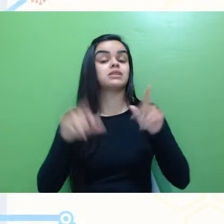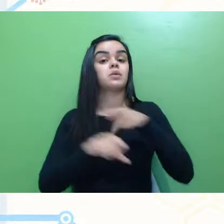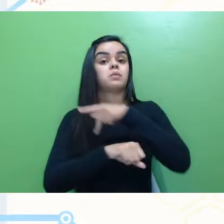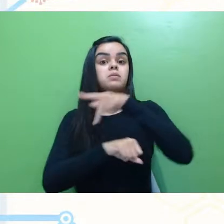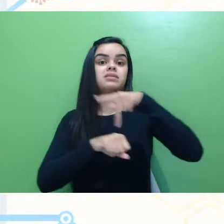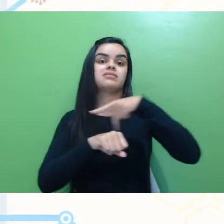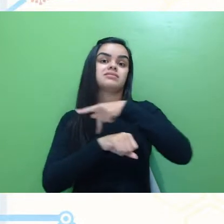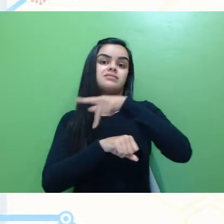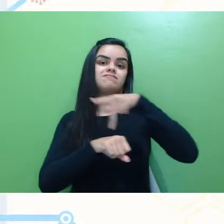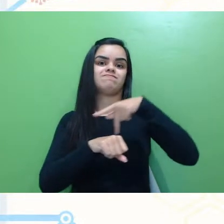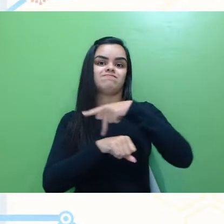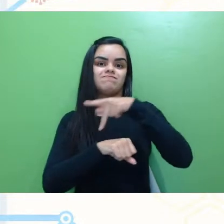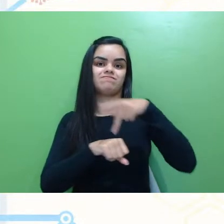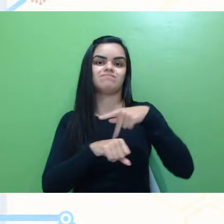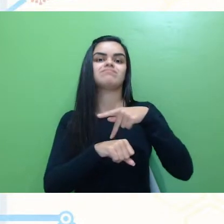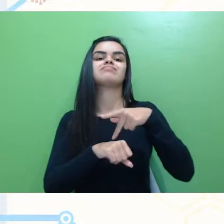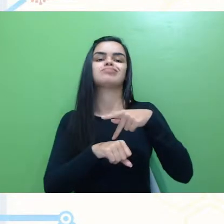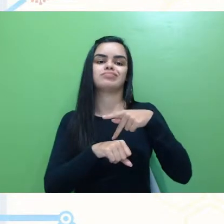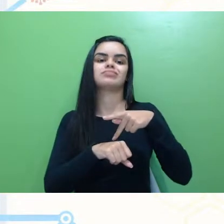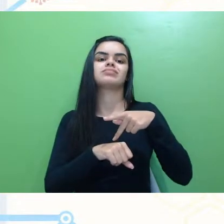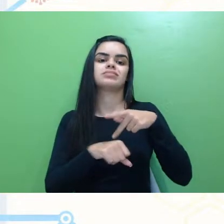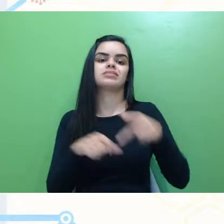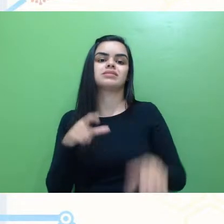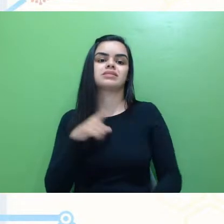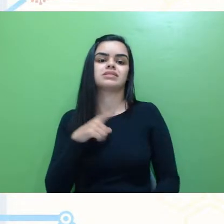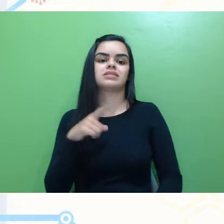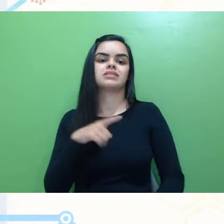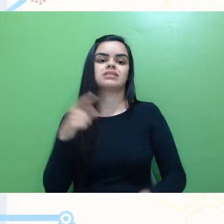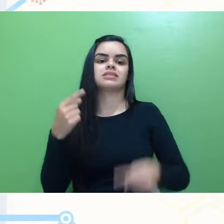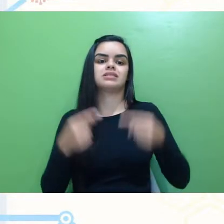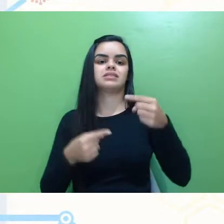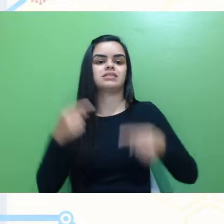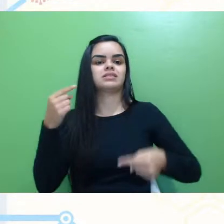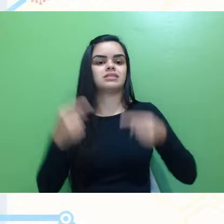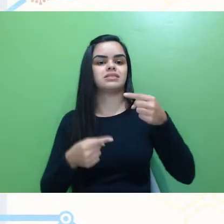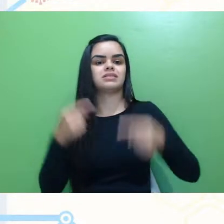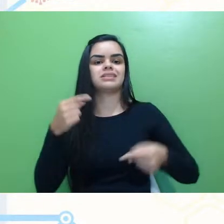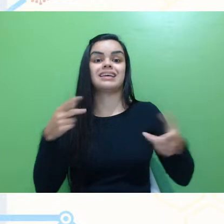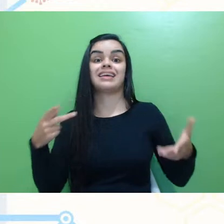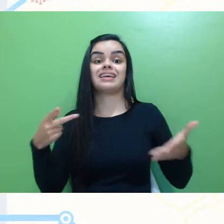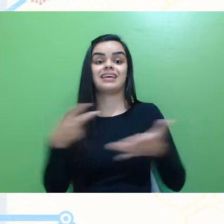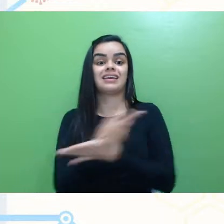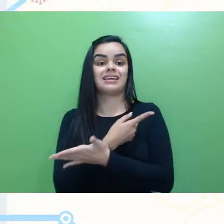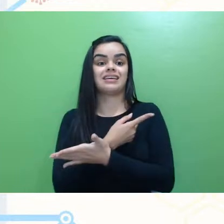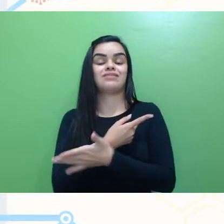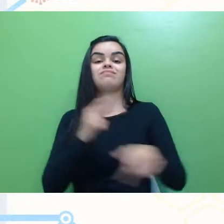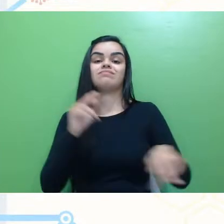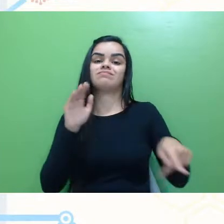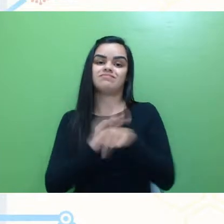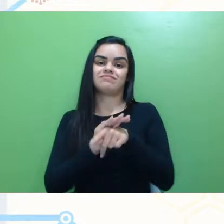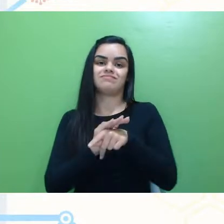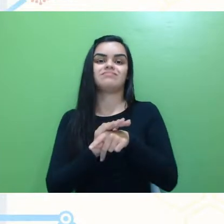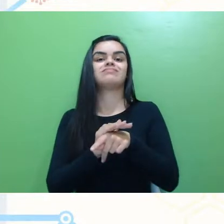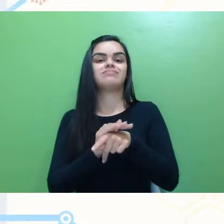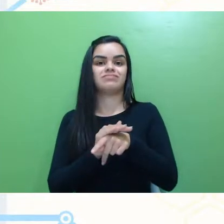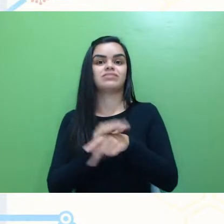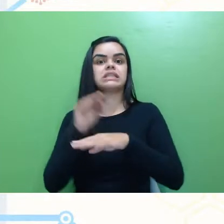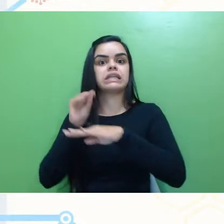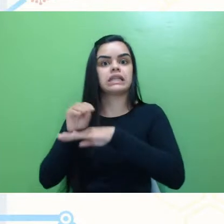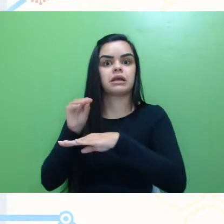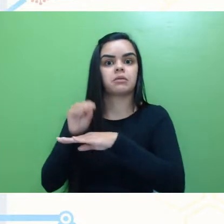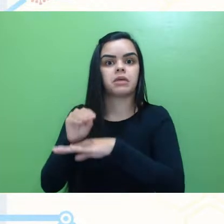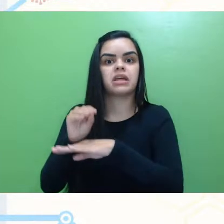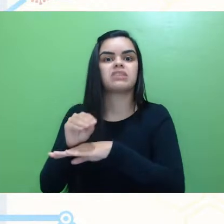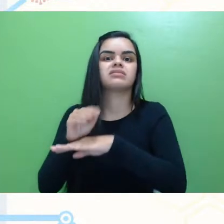que acabou ingressando numa política completamente equivocada de enfrentamento da doença e da pandemia,